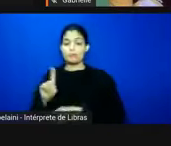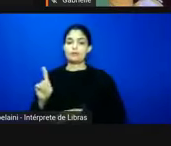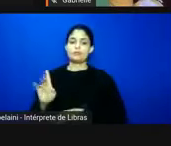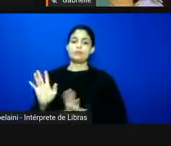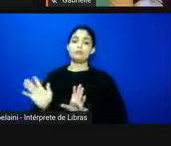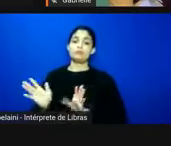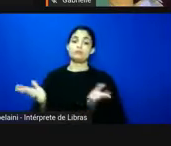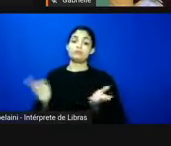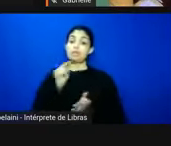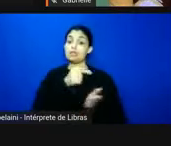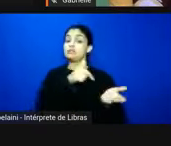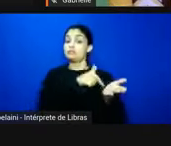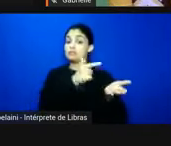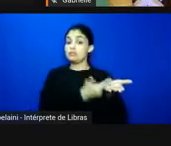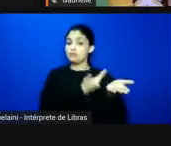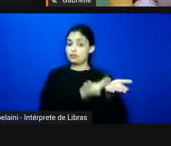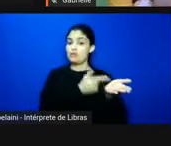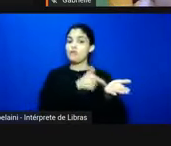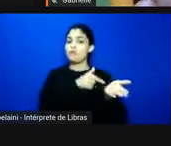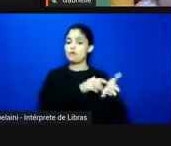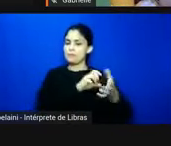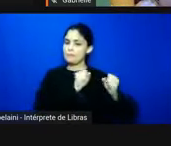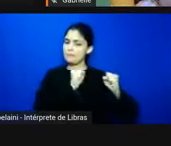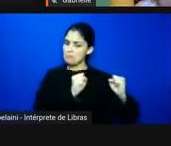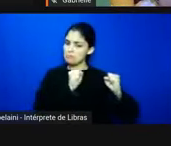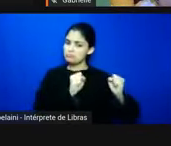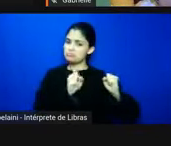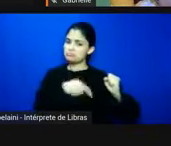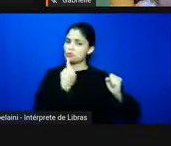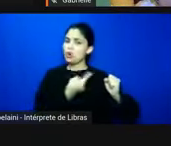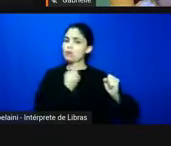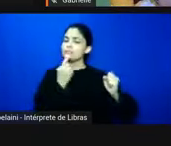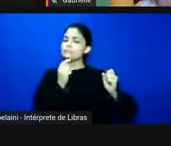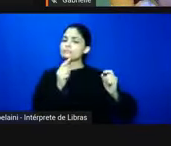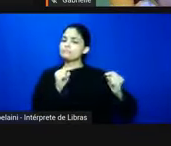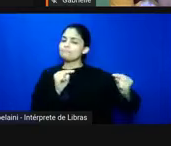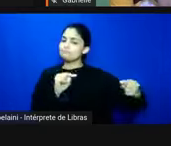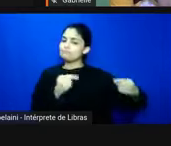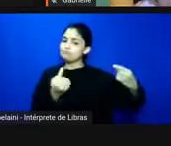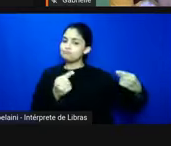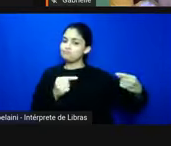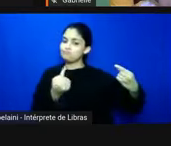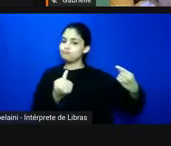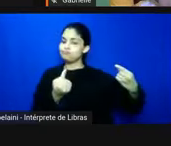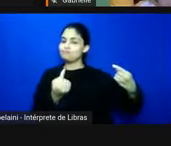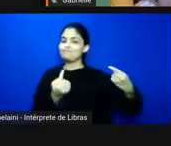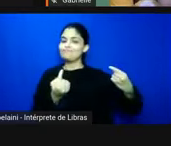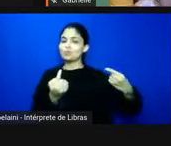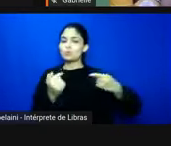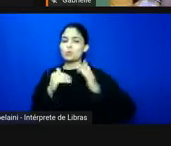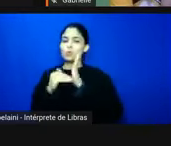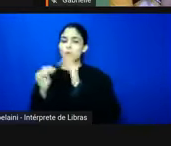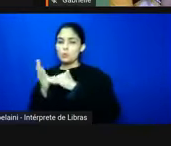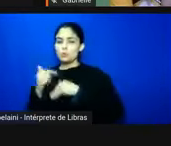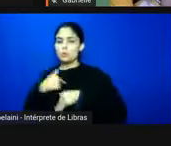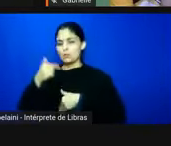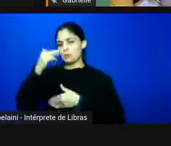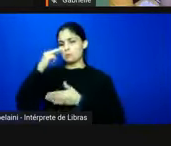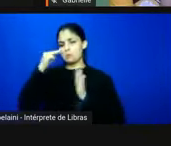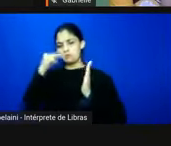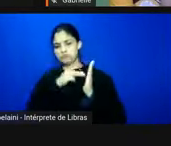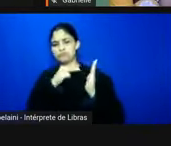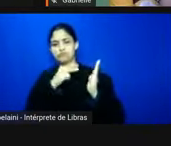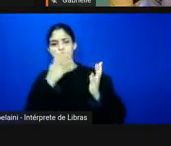nos permite inclusive desafiar um limite que eu considero sério da BNCC